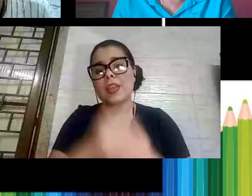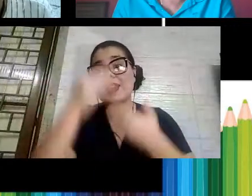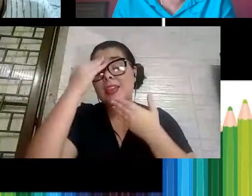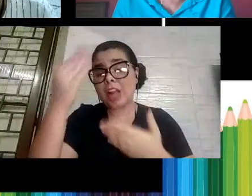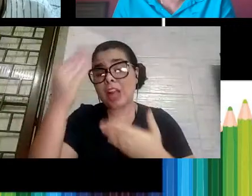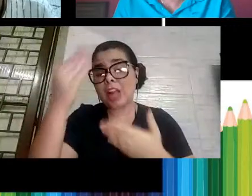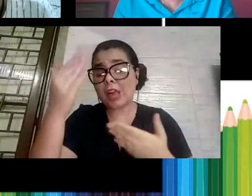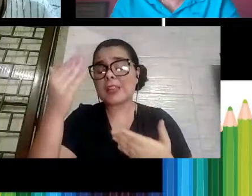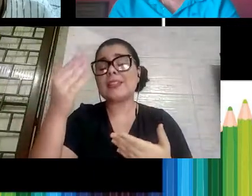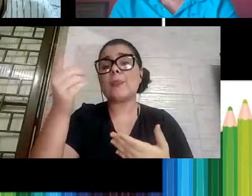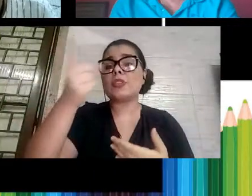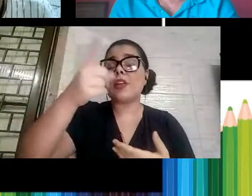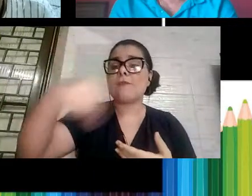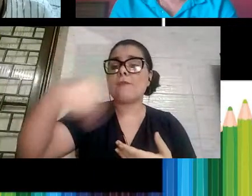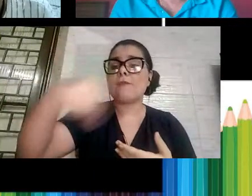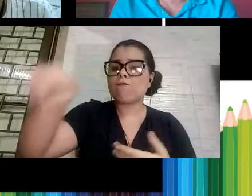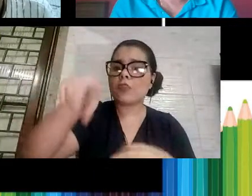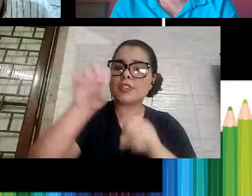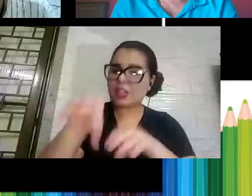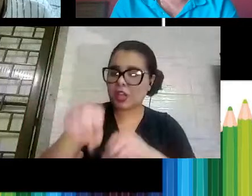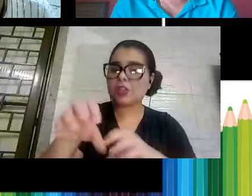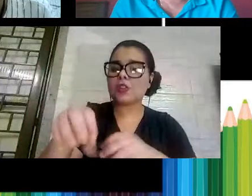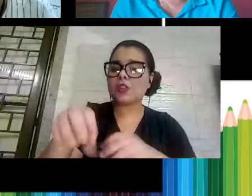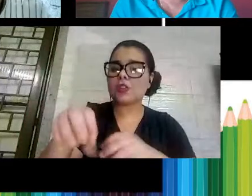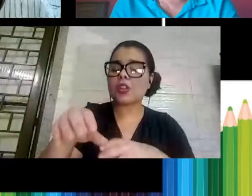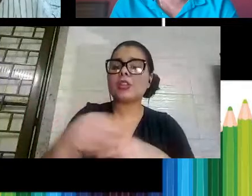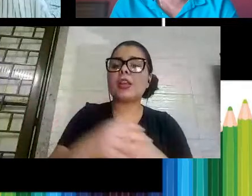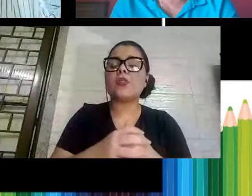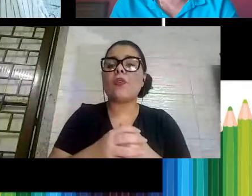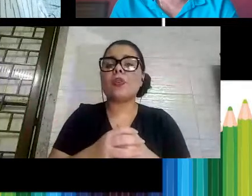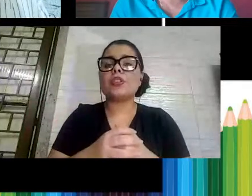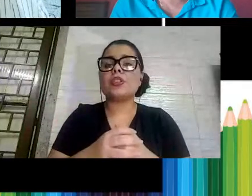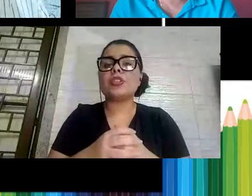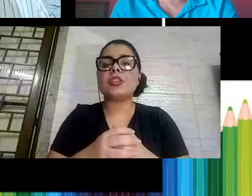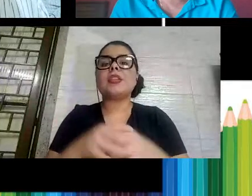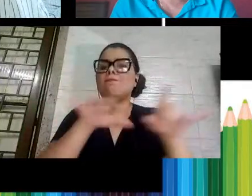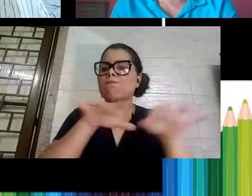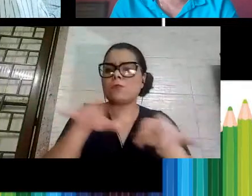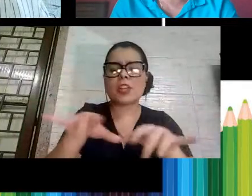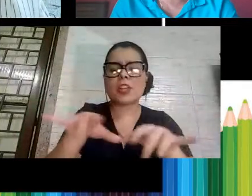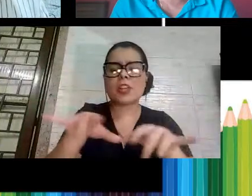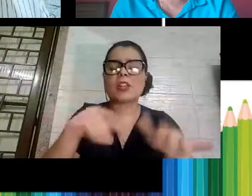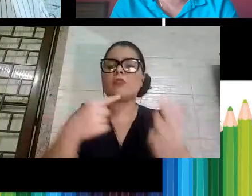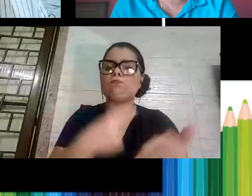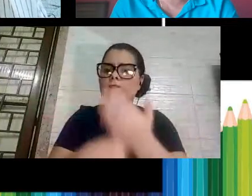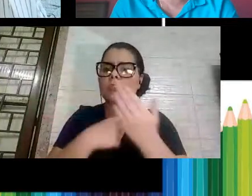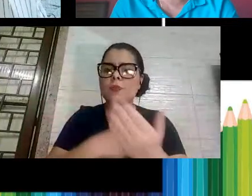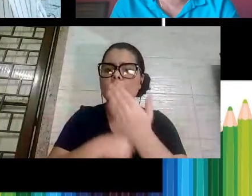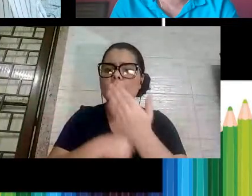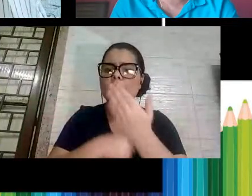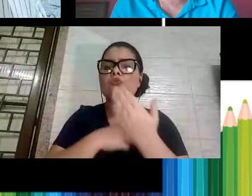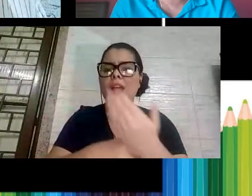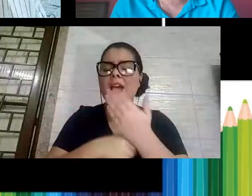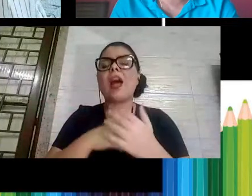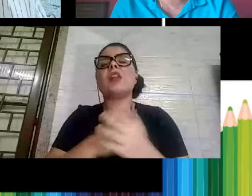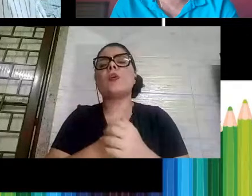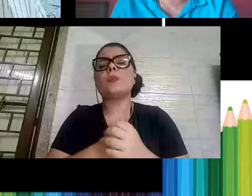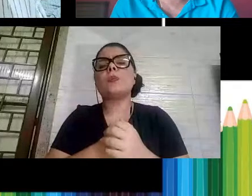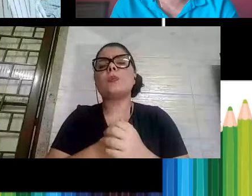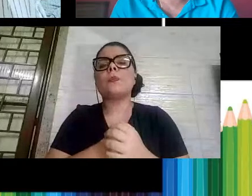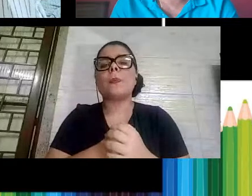educadores que estão aí, nos assistindo, que deram sua contribuição, que tiveram ali, essa,